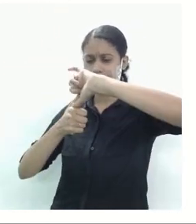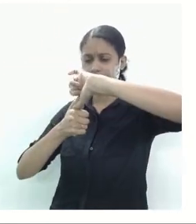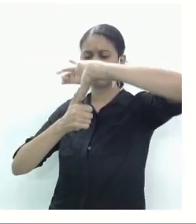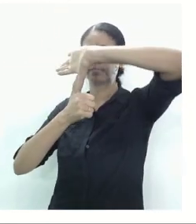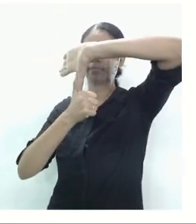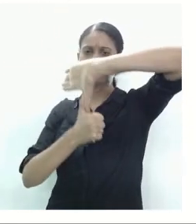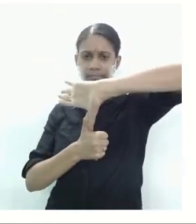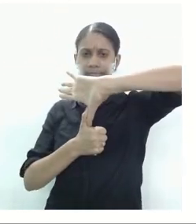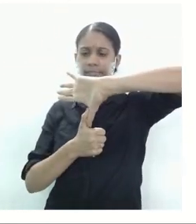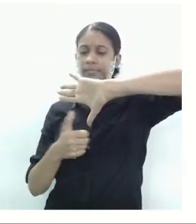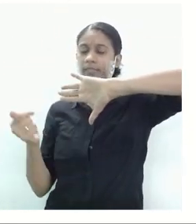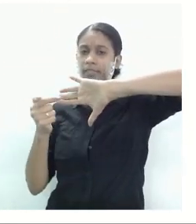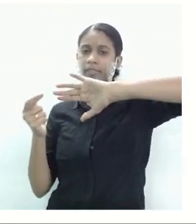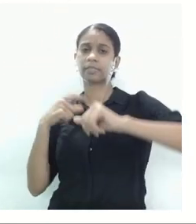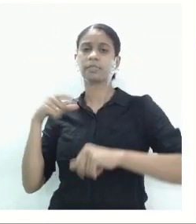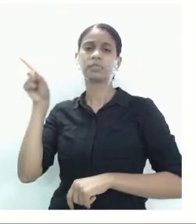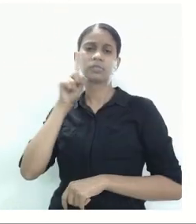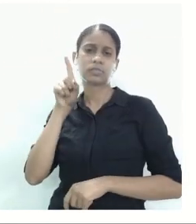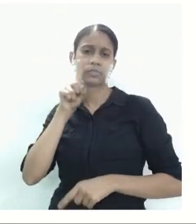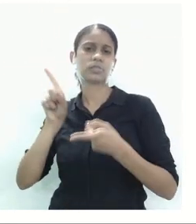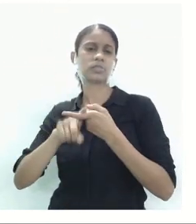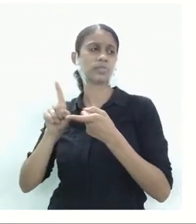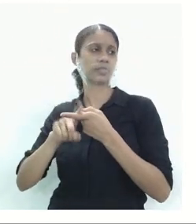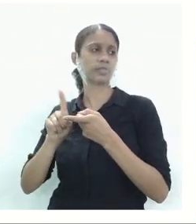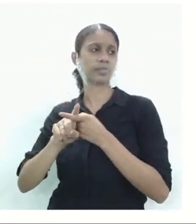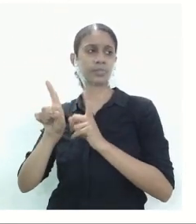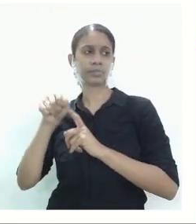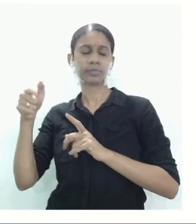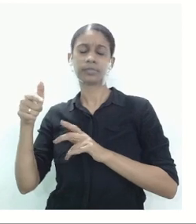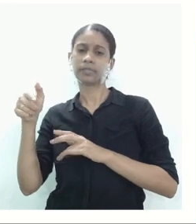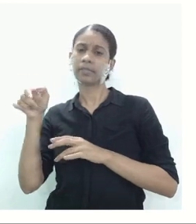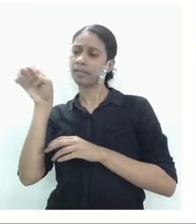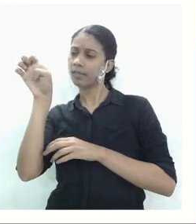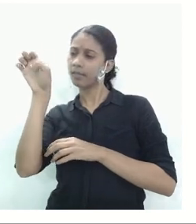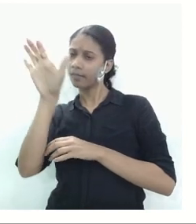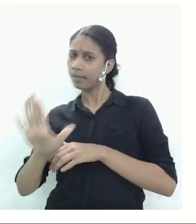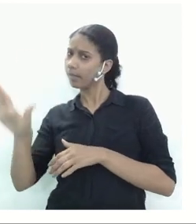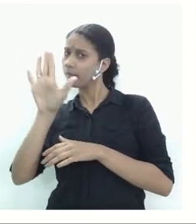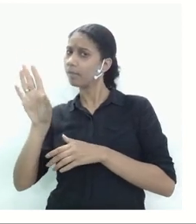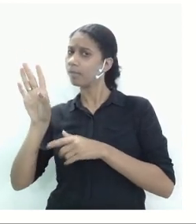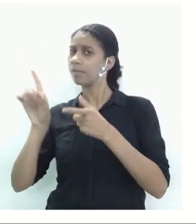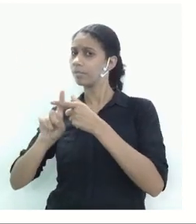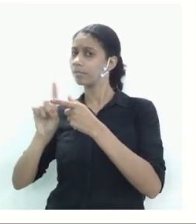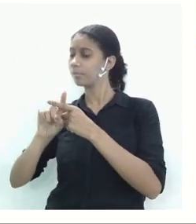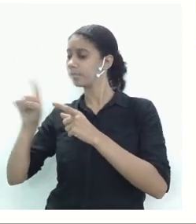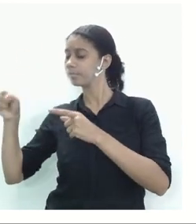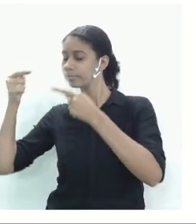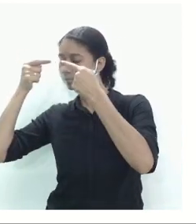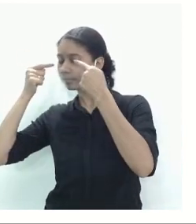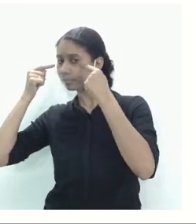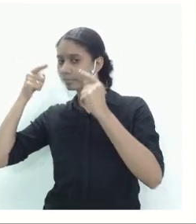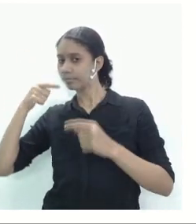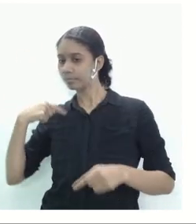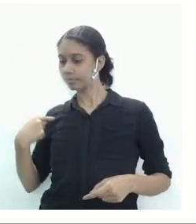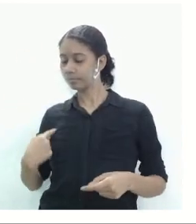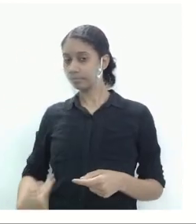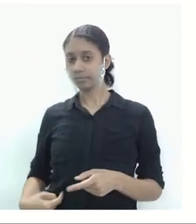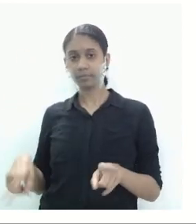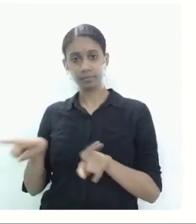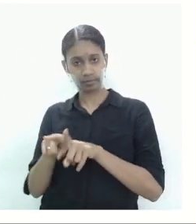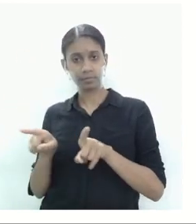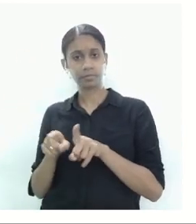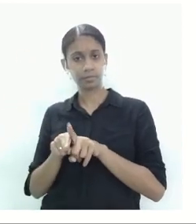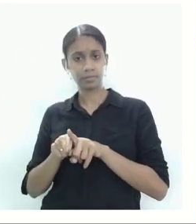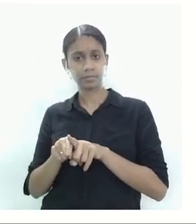Europa, China, a indústria está pipocando ali. Né? Mas você vê lá no